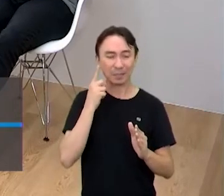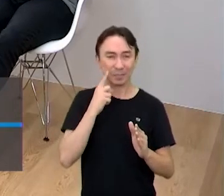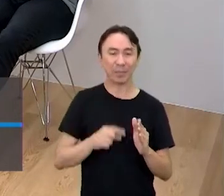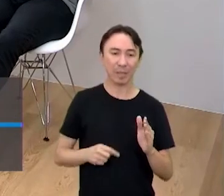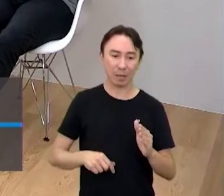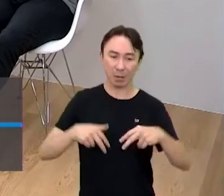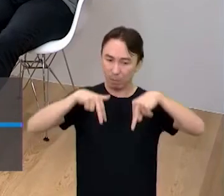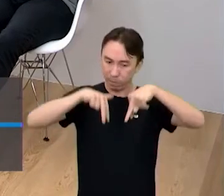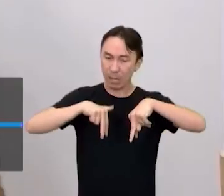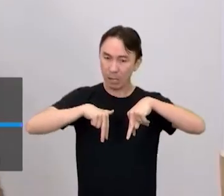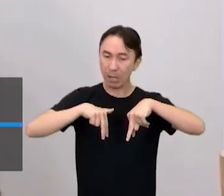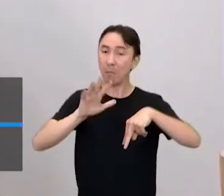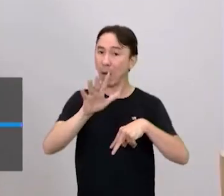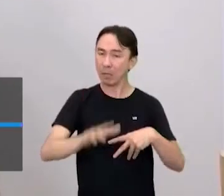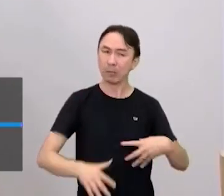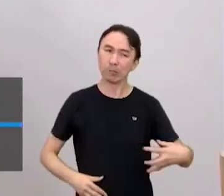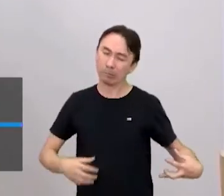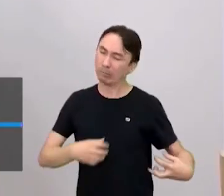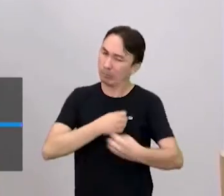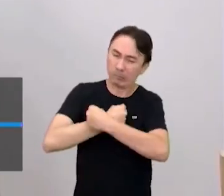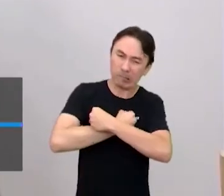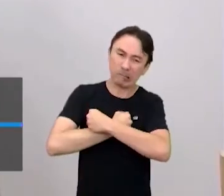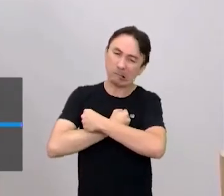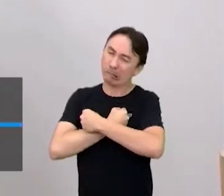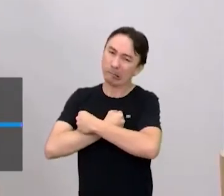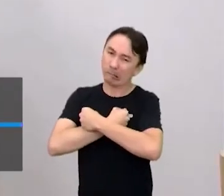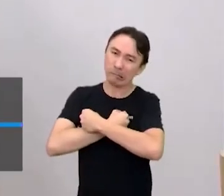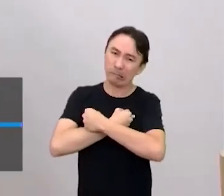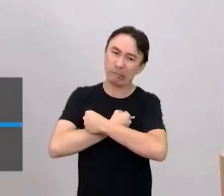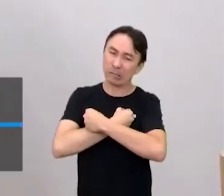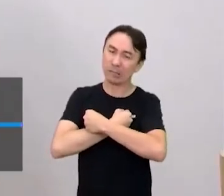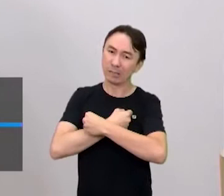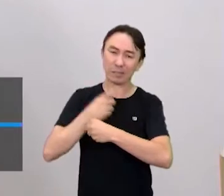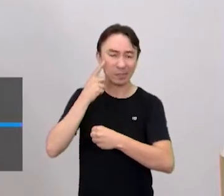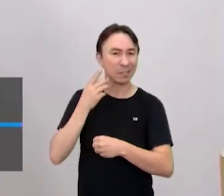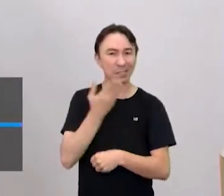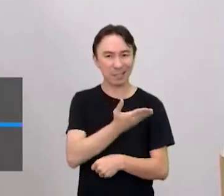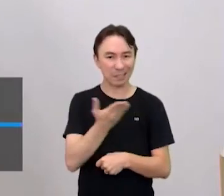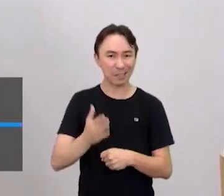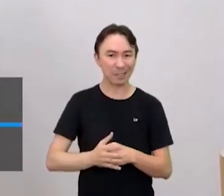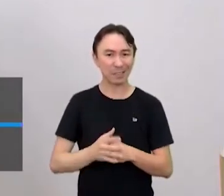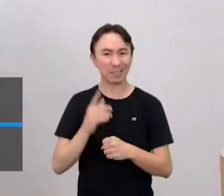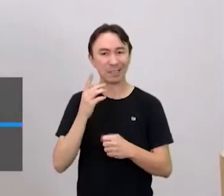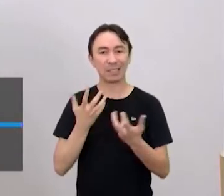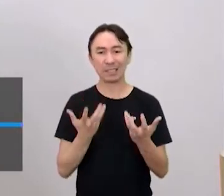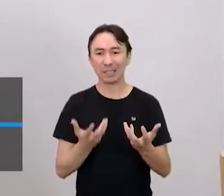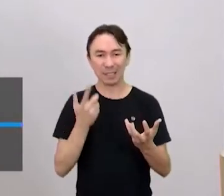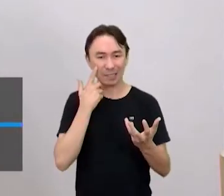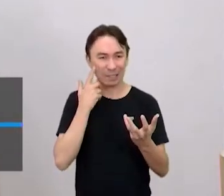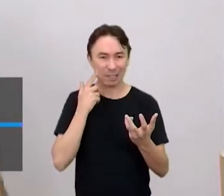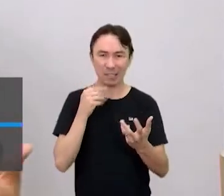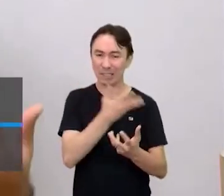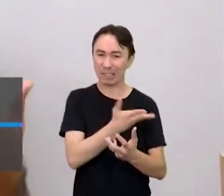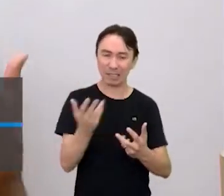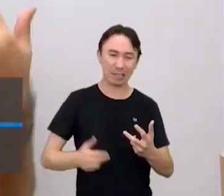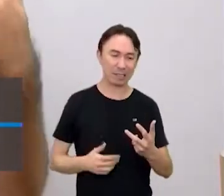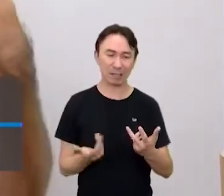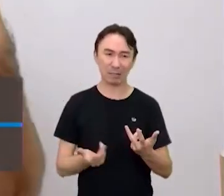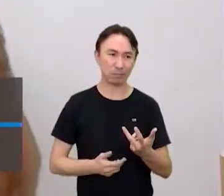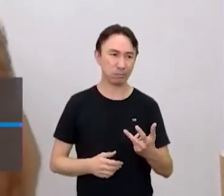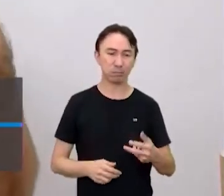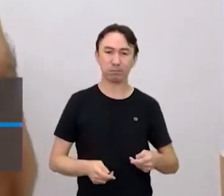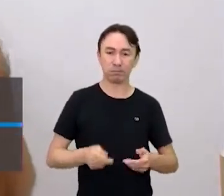em pé. Que a ideia é você ter vantagem sobre o seu oponente. Então, você tem que quebrar a postura do oponente. Então,